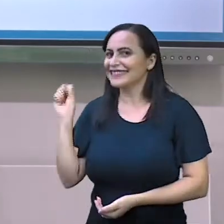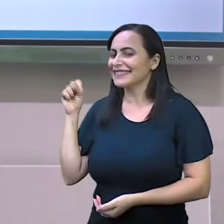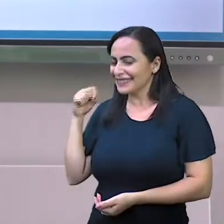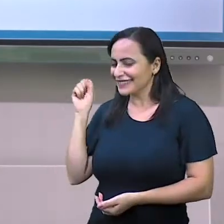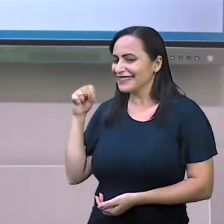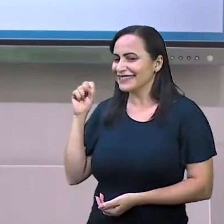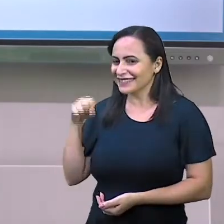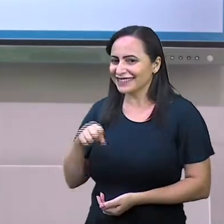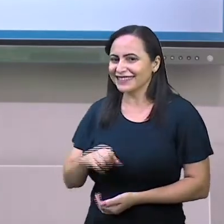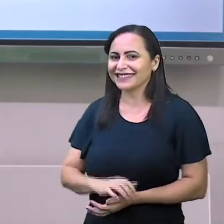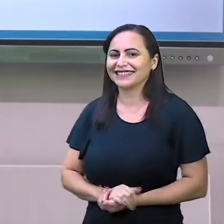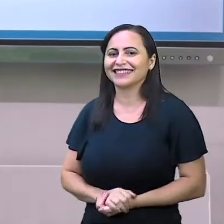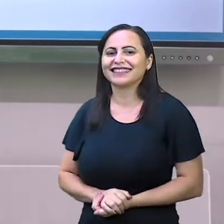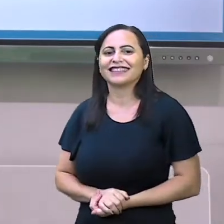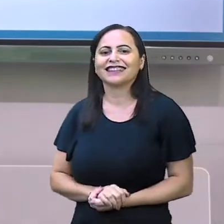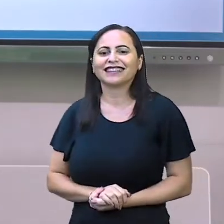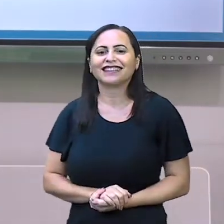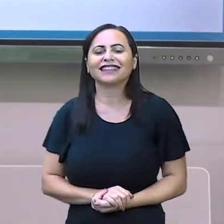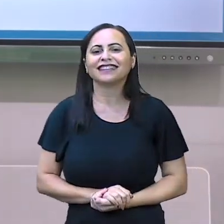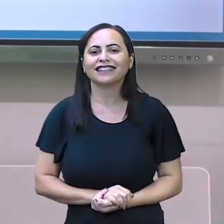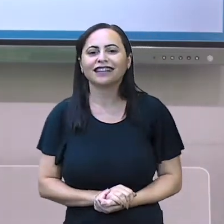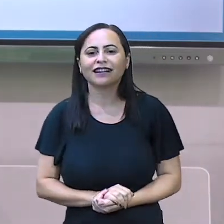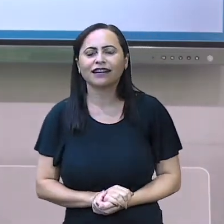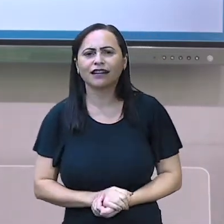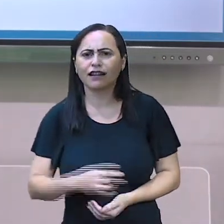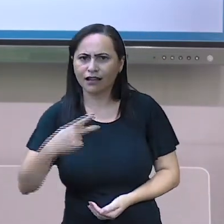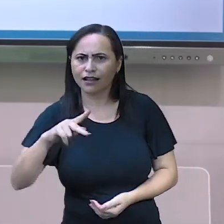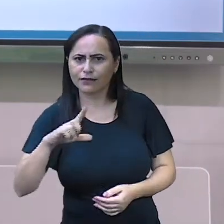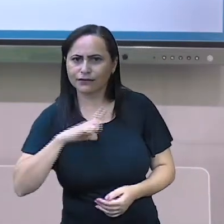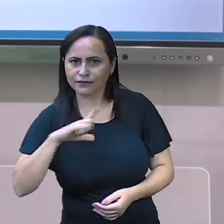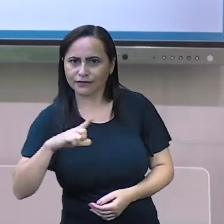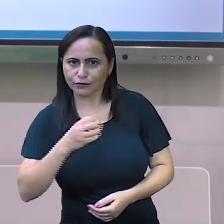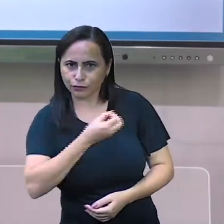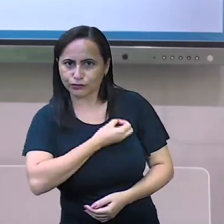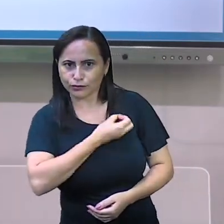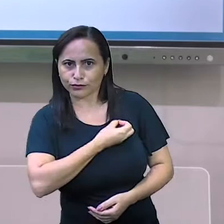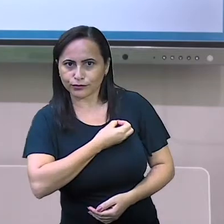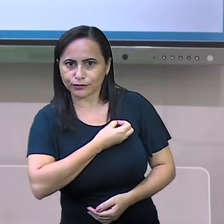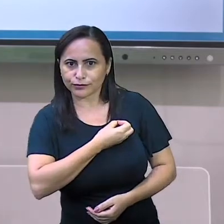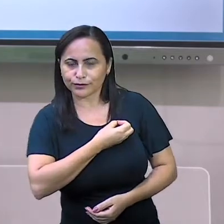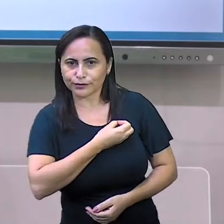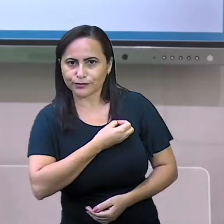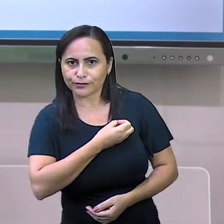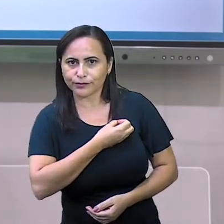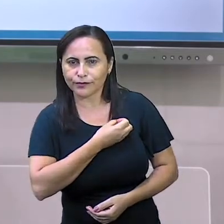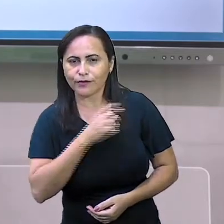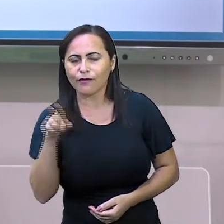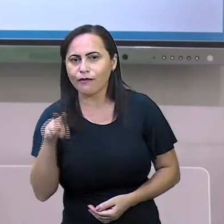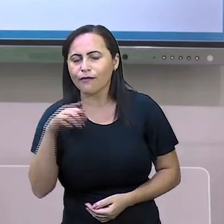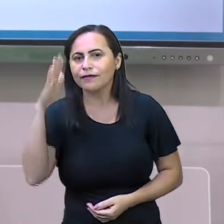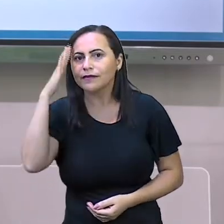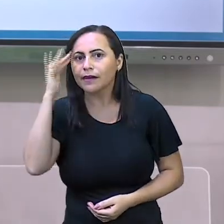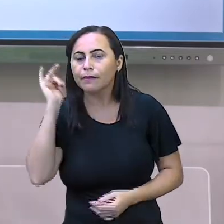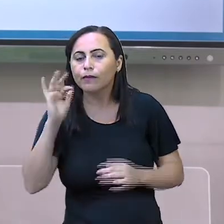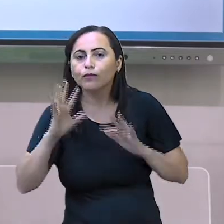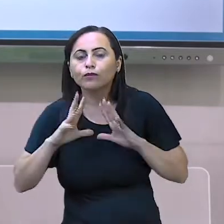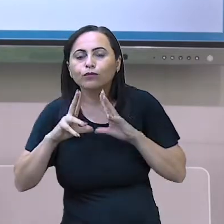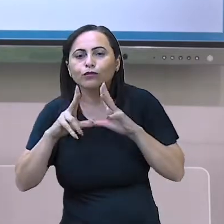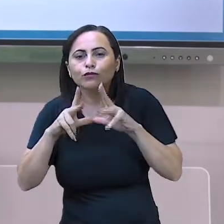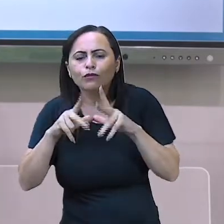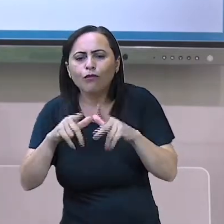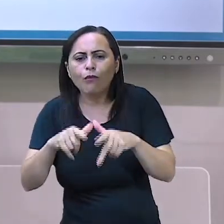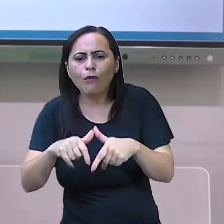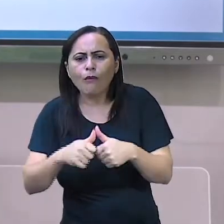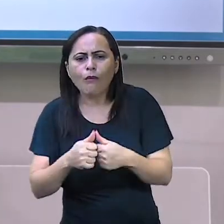Isto mesmo, professora Luciene Sua casa tem número, crianças? Vocês sabiam que todas as